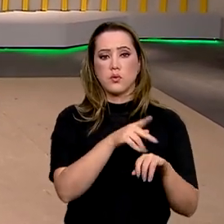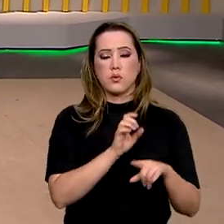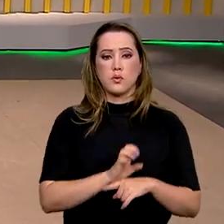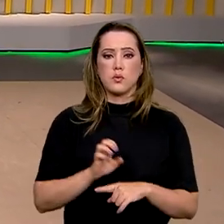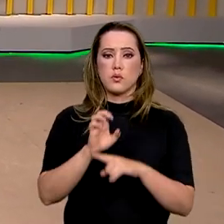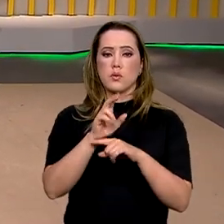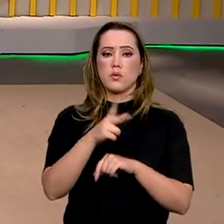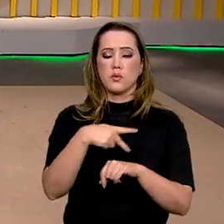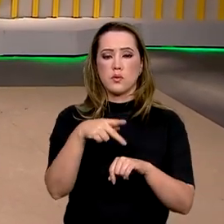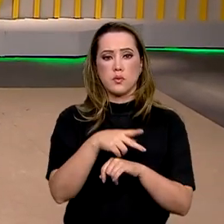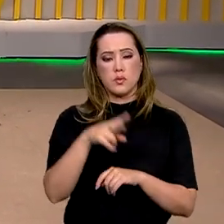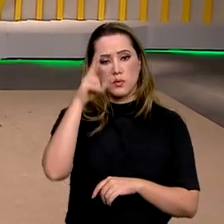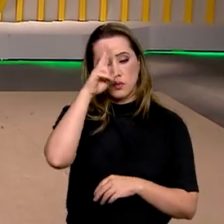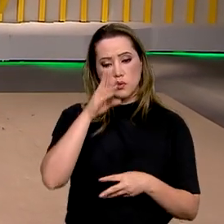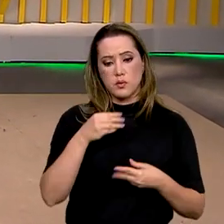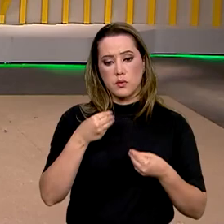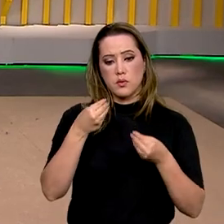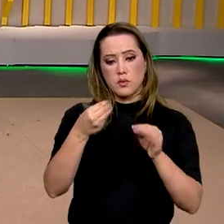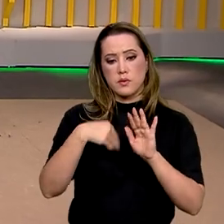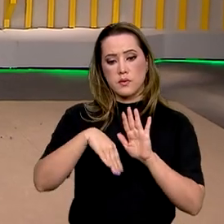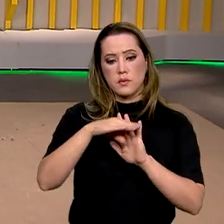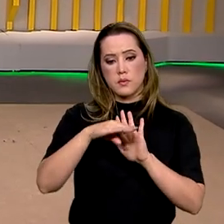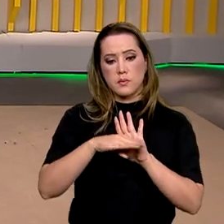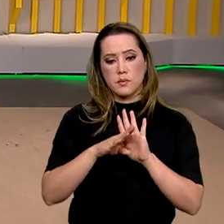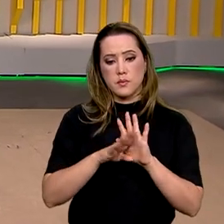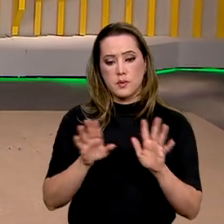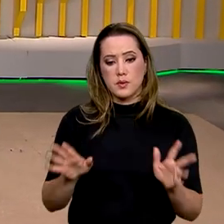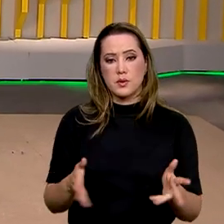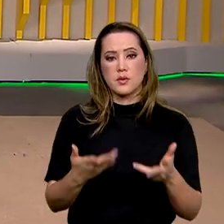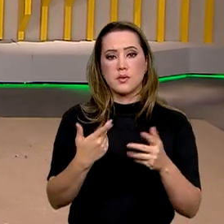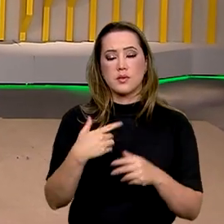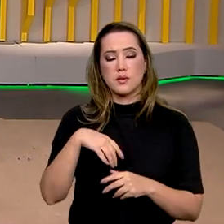estados do país, levando ao programa de aceleração do crescimento. Verdade, Gabi.